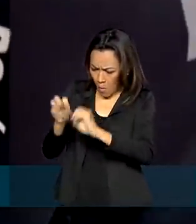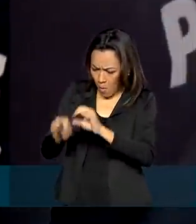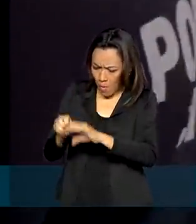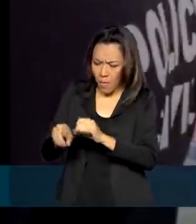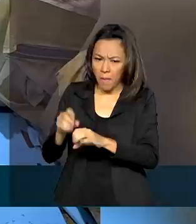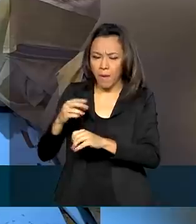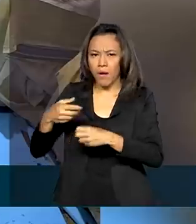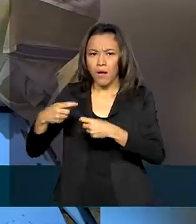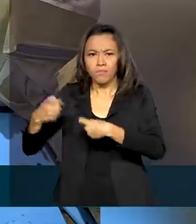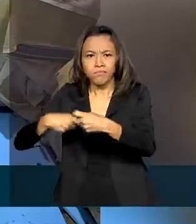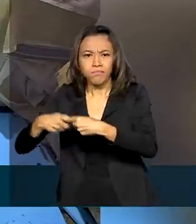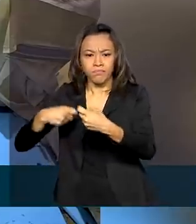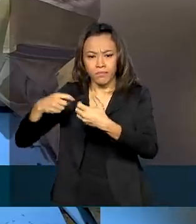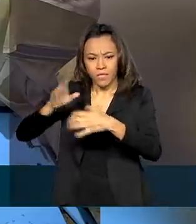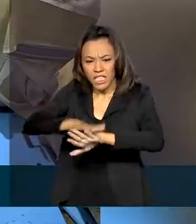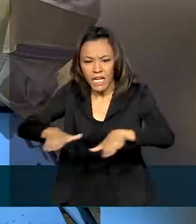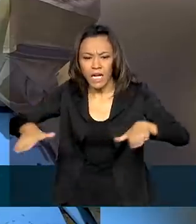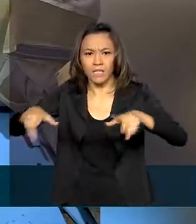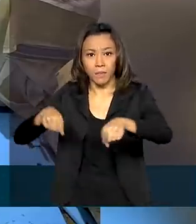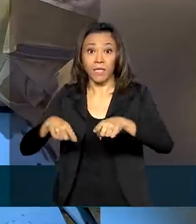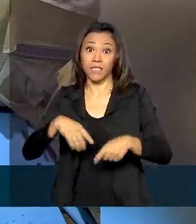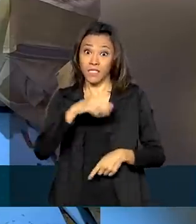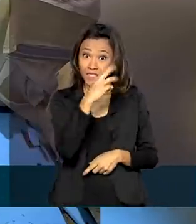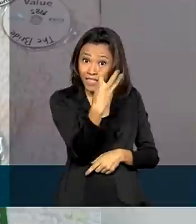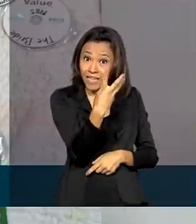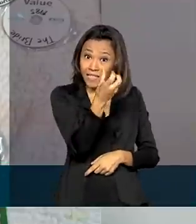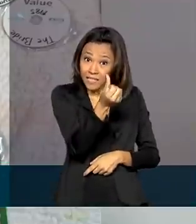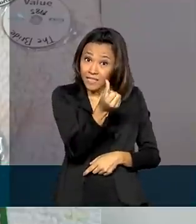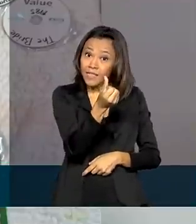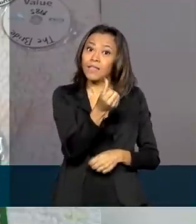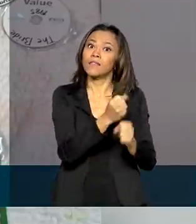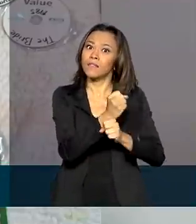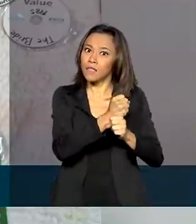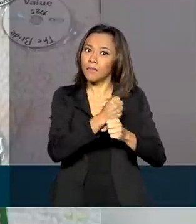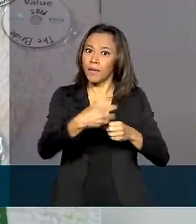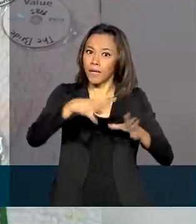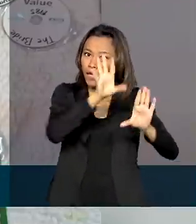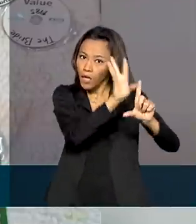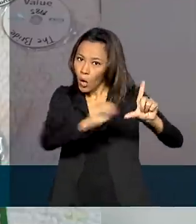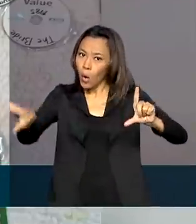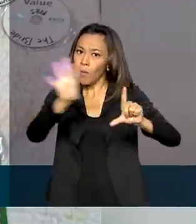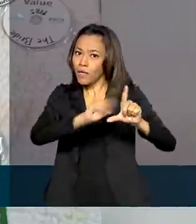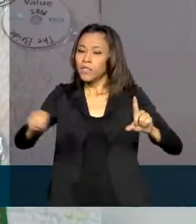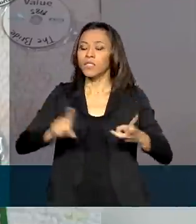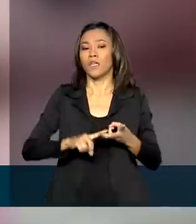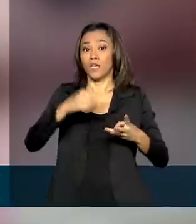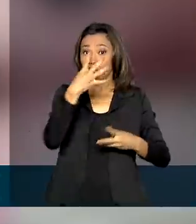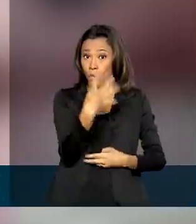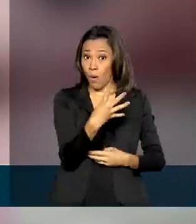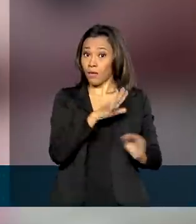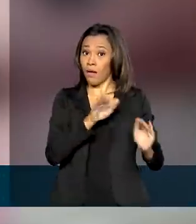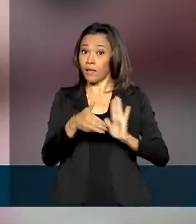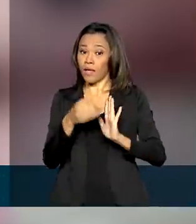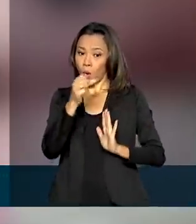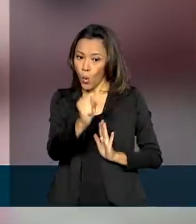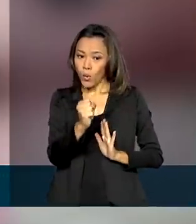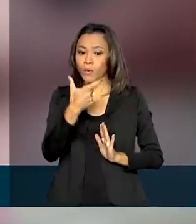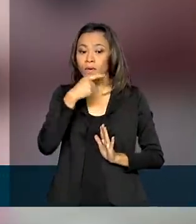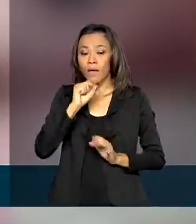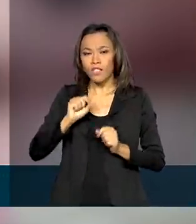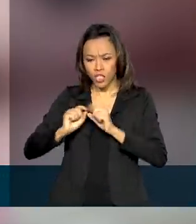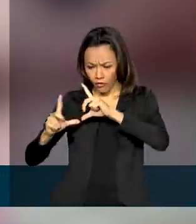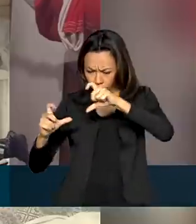anos de prisão, de 3 a 6 anos para quem compartilha, e de 4 a 8 anos de cadeia pela produção de